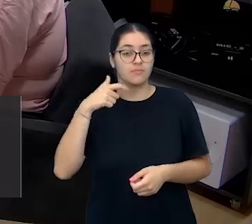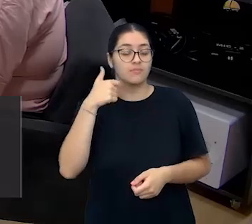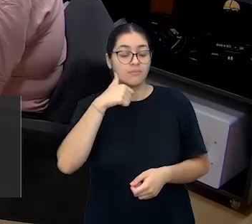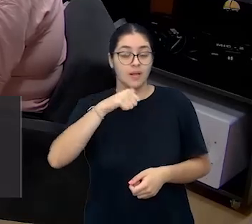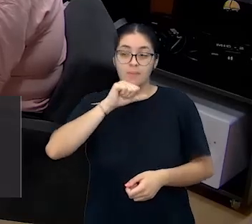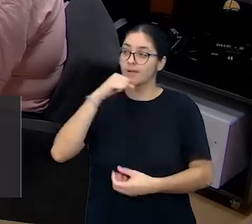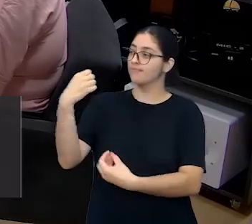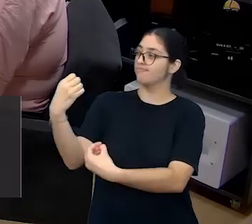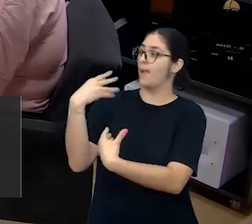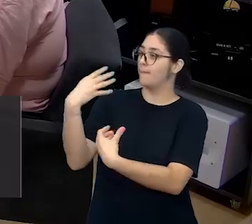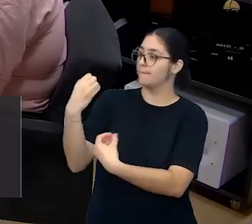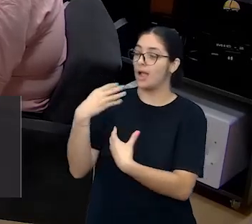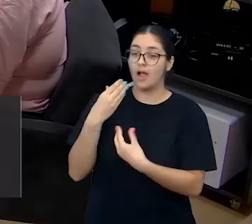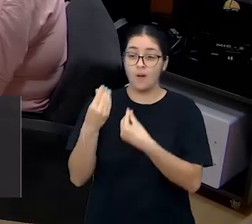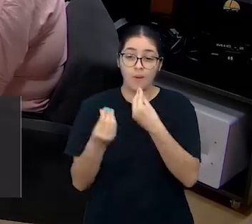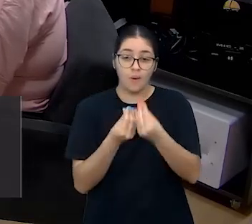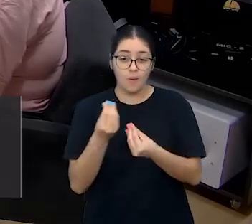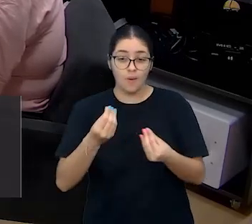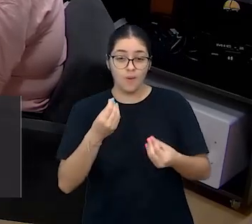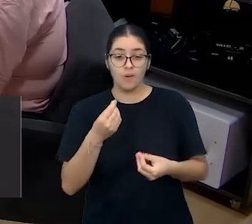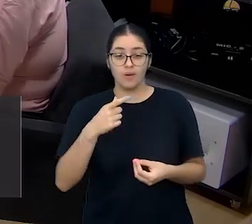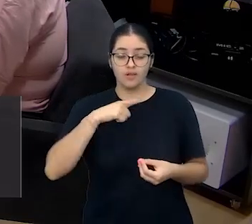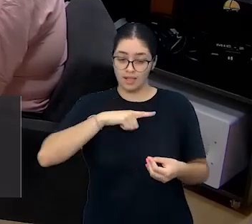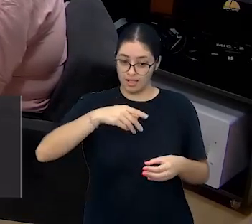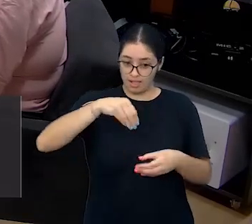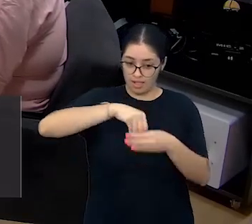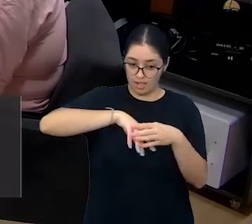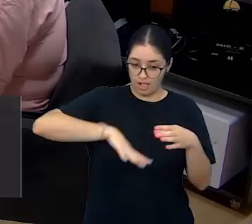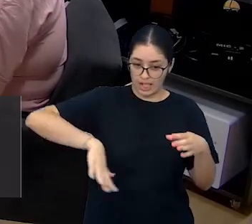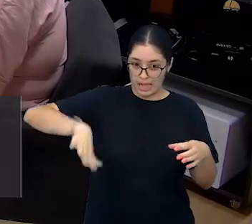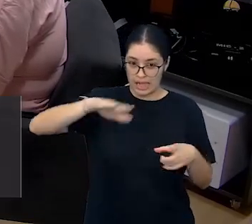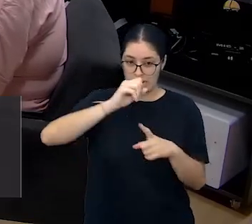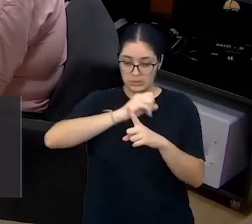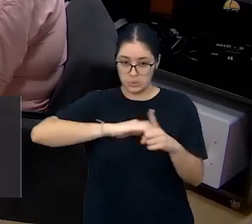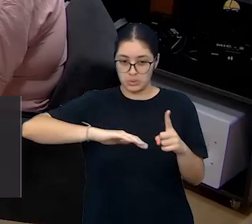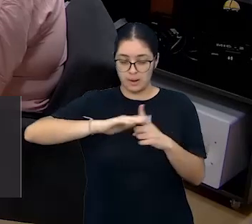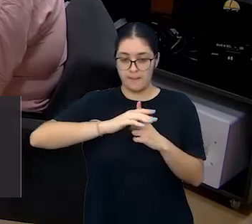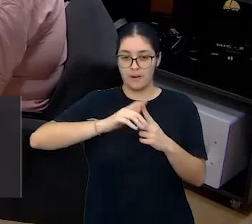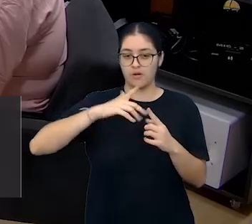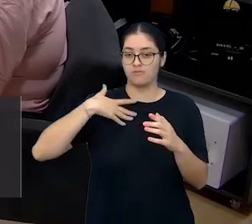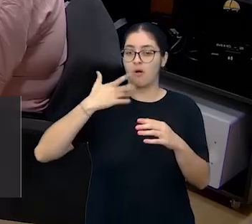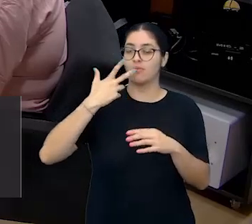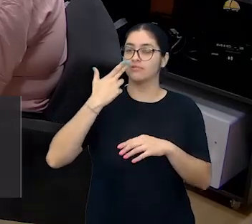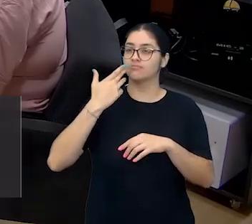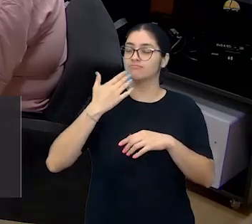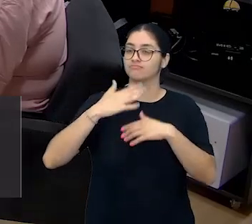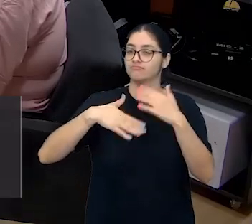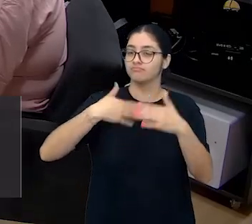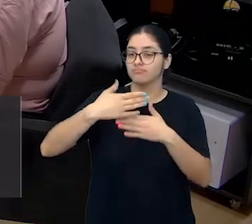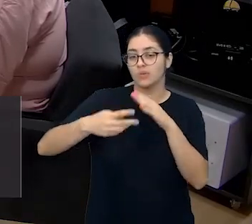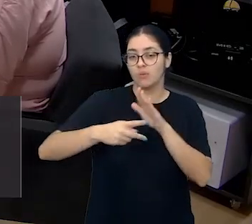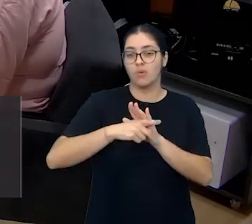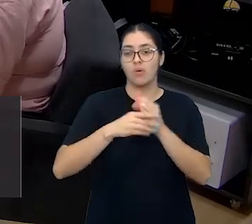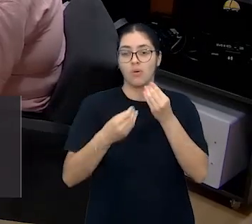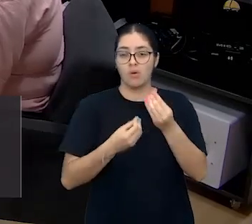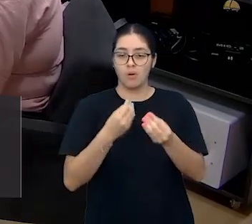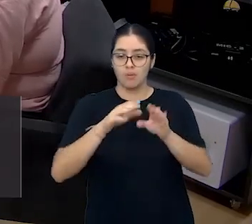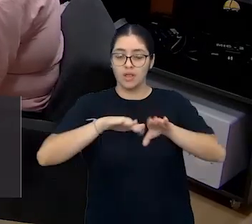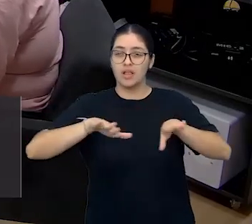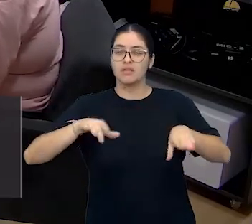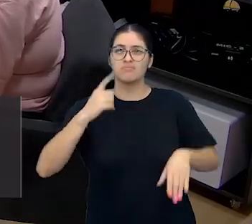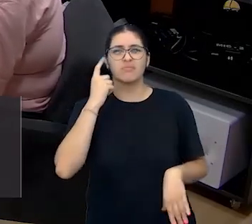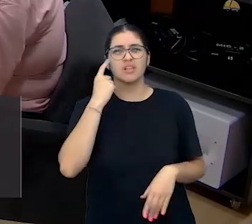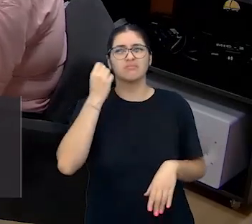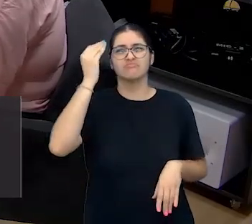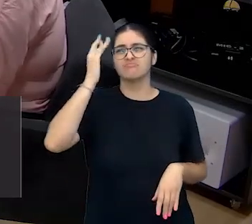que práticas sociais já circulavam ali, que davam condições para as crianças pensarem como é que se escreve